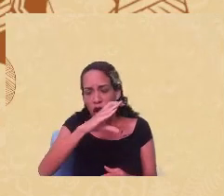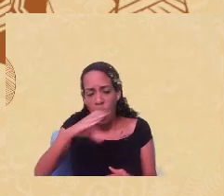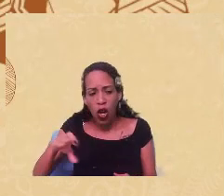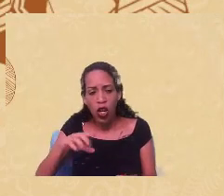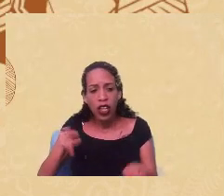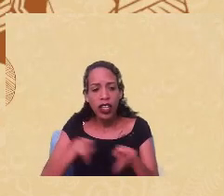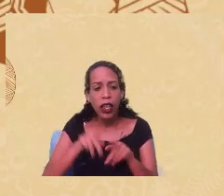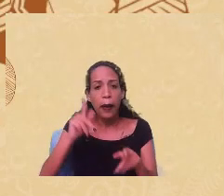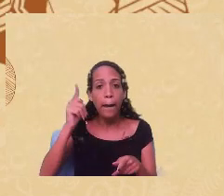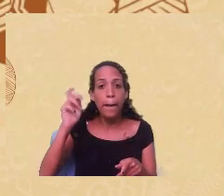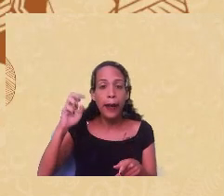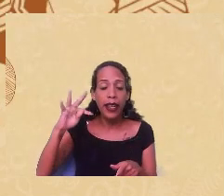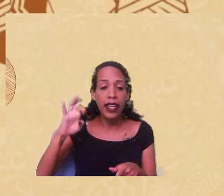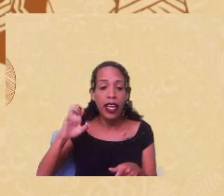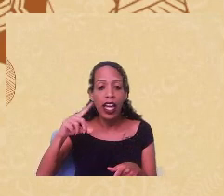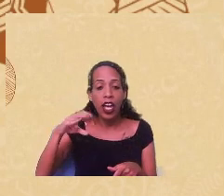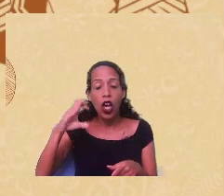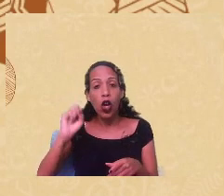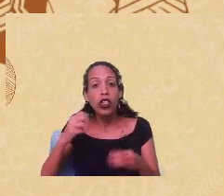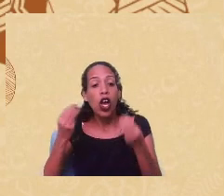como é que a gente faz esse enfrentamento